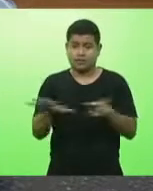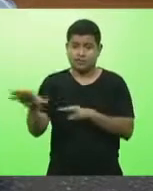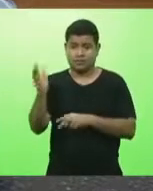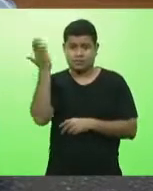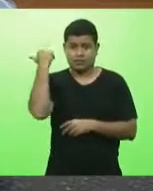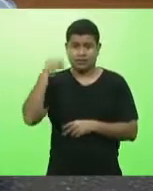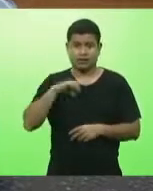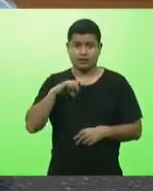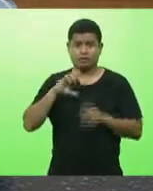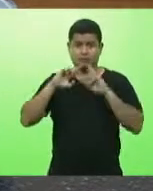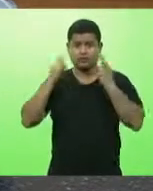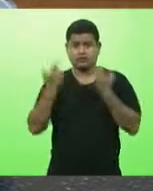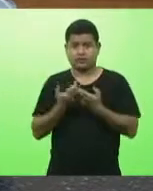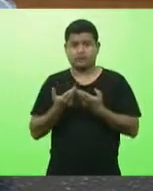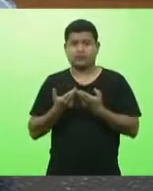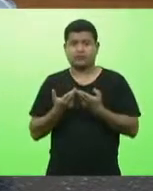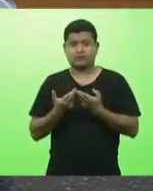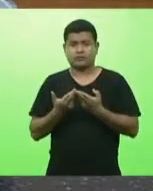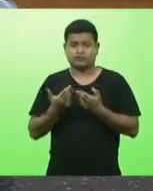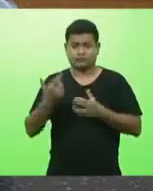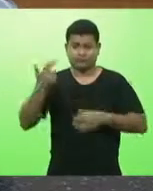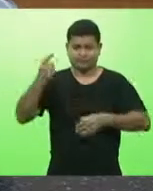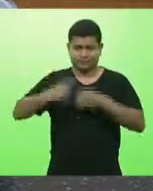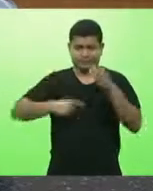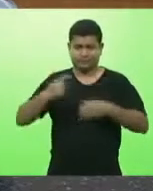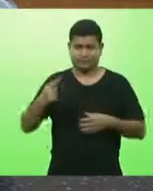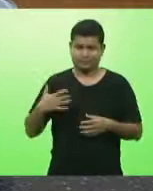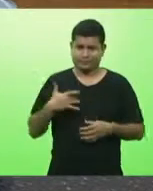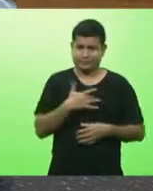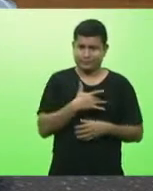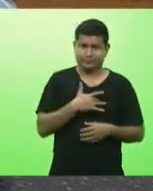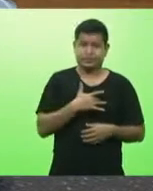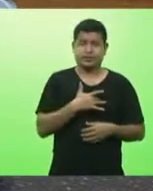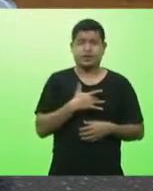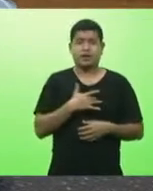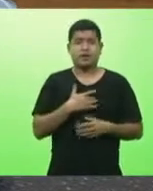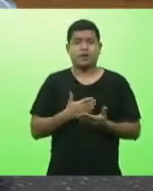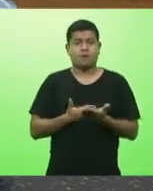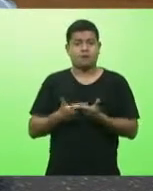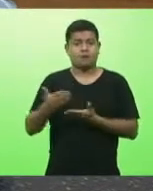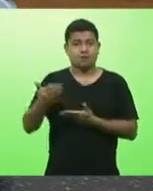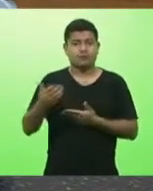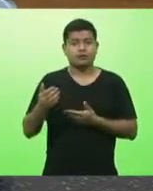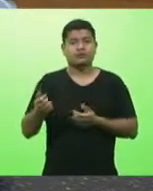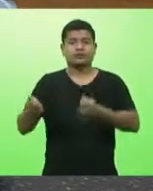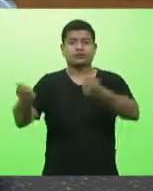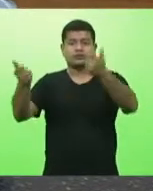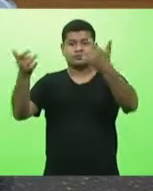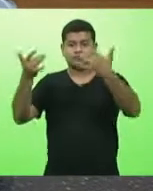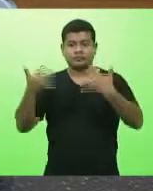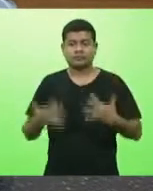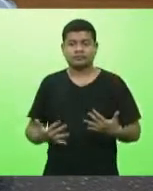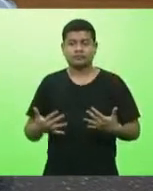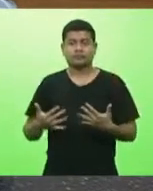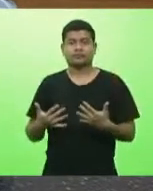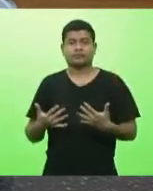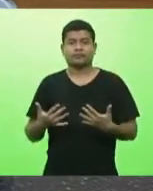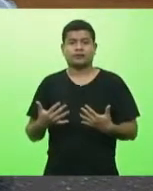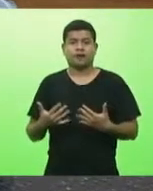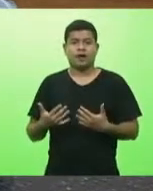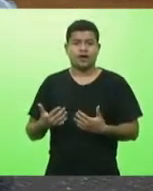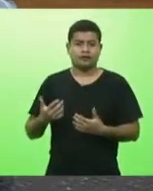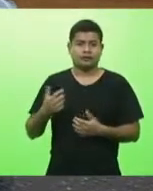uma reunião na comissão de saúde que em princípio era uma prestação de contas do último quadrimestre